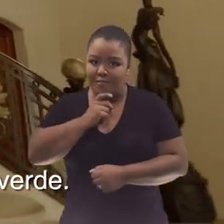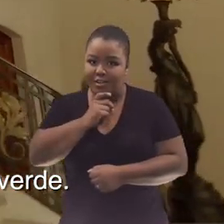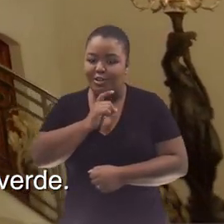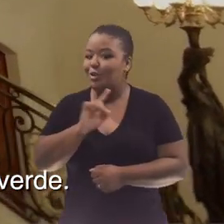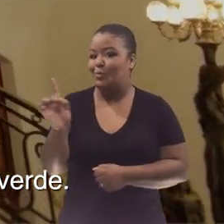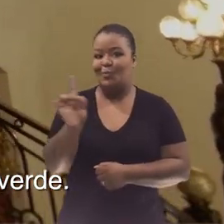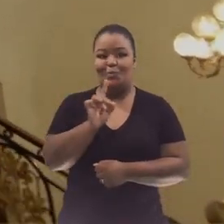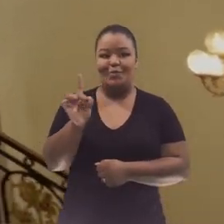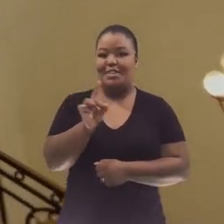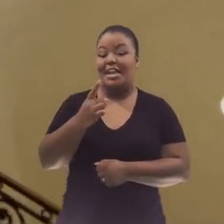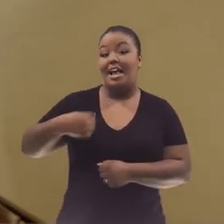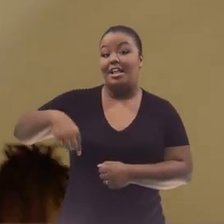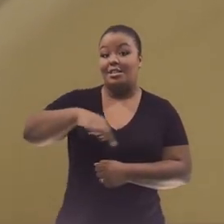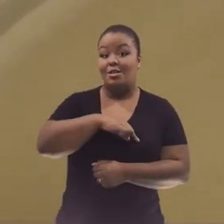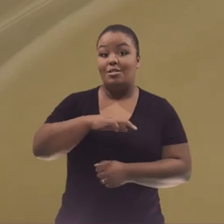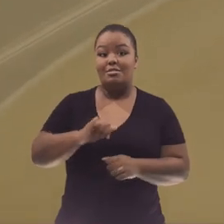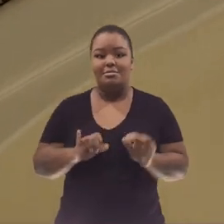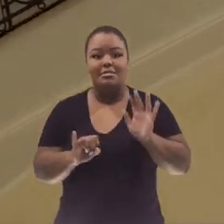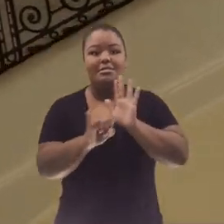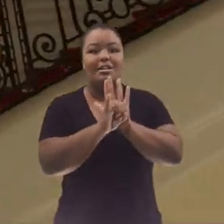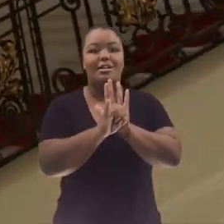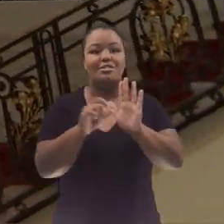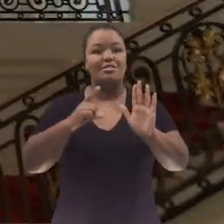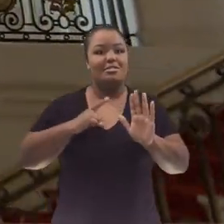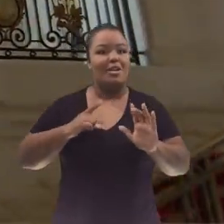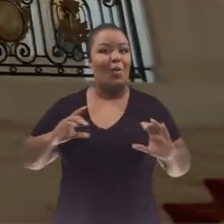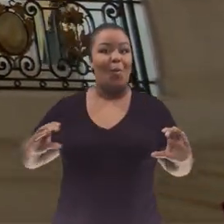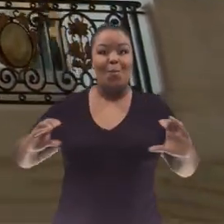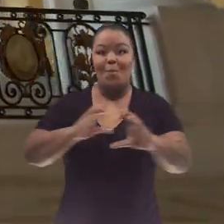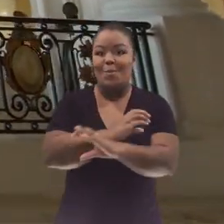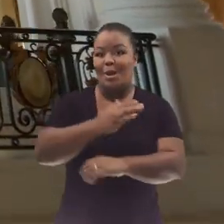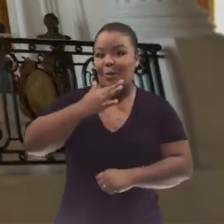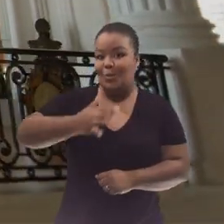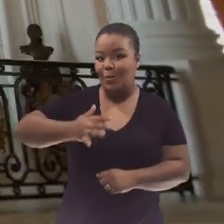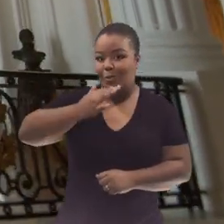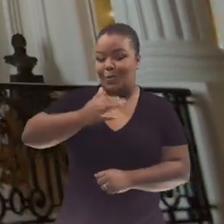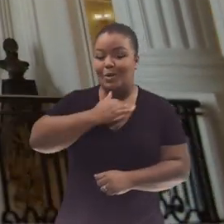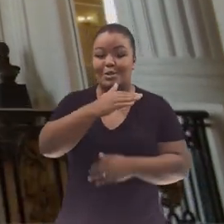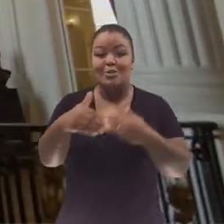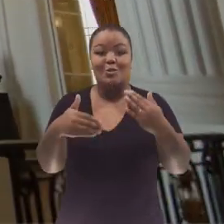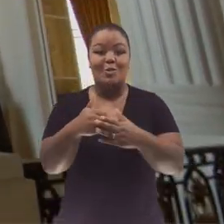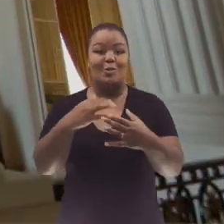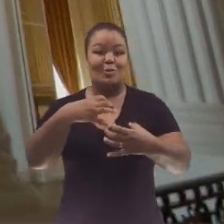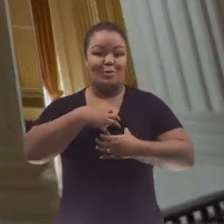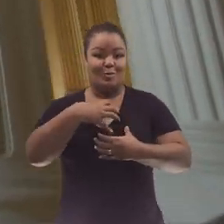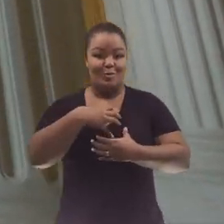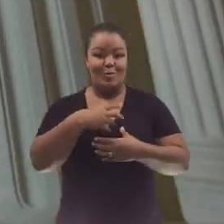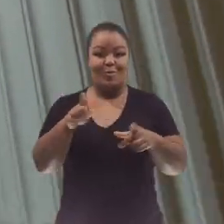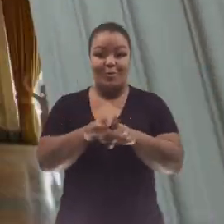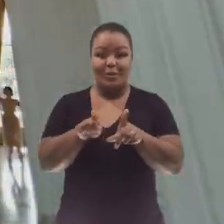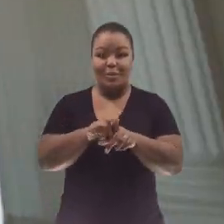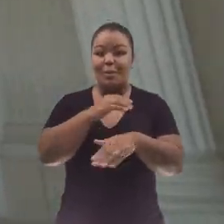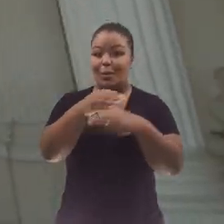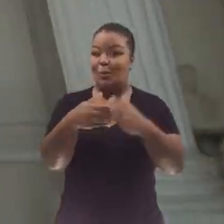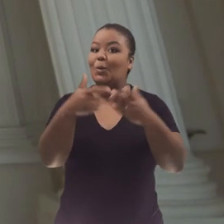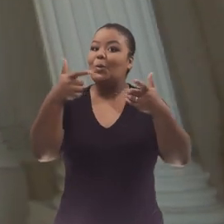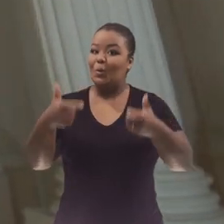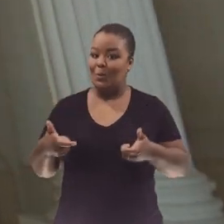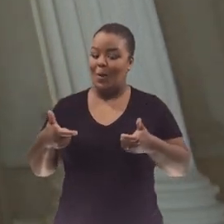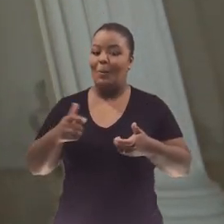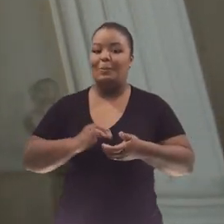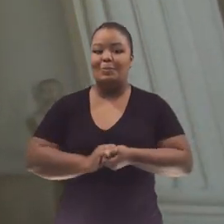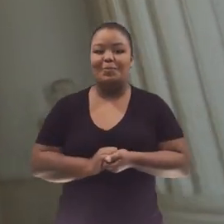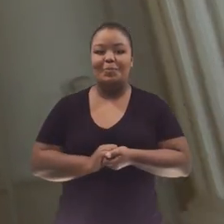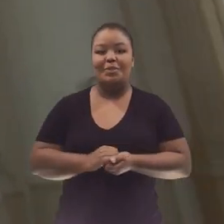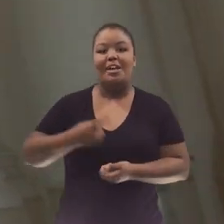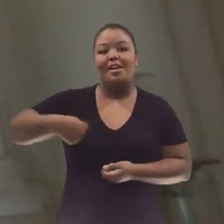amarelo e verde. A nossa identidade tem todas as cores, todos os traços e vem de todos os